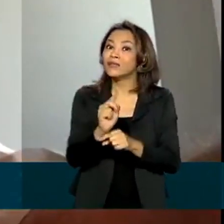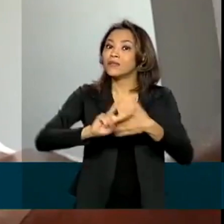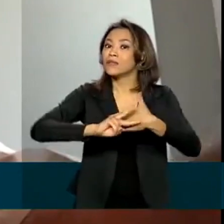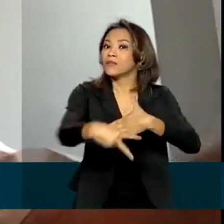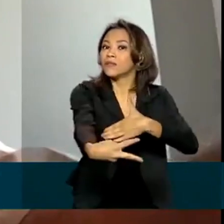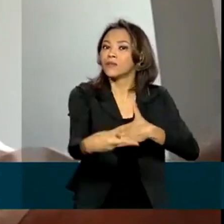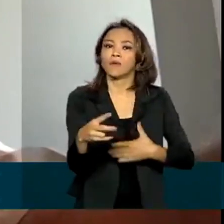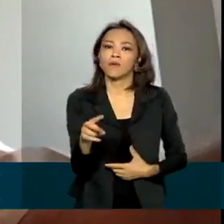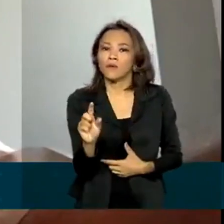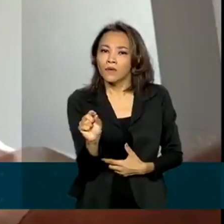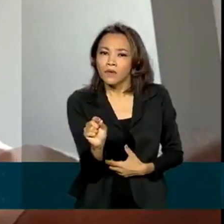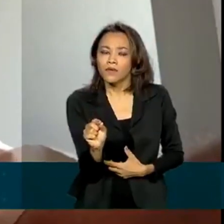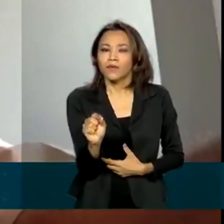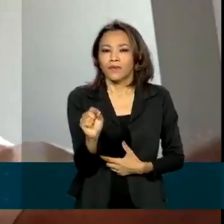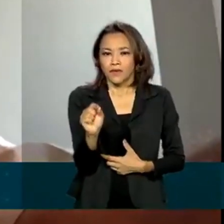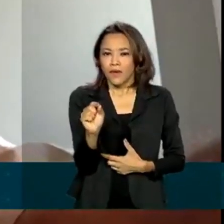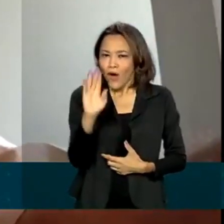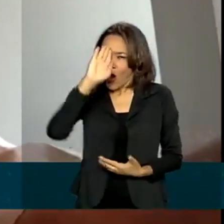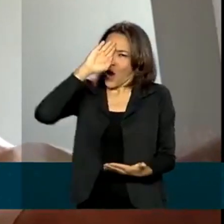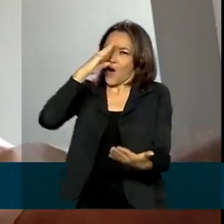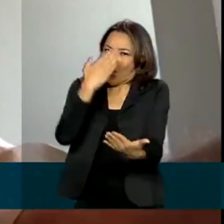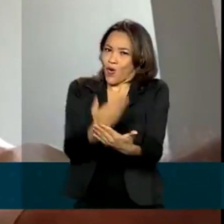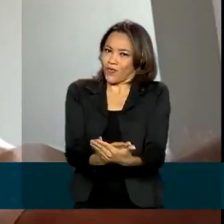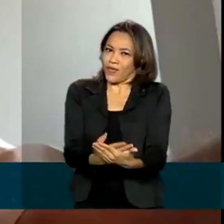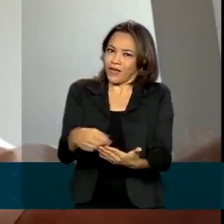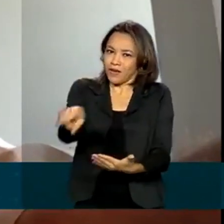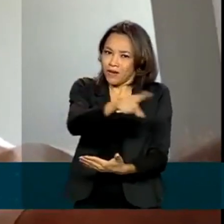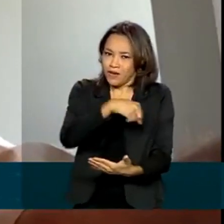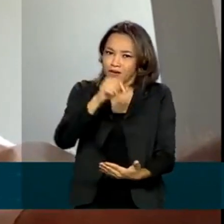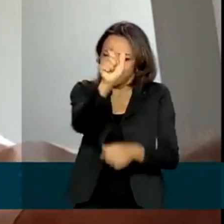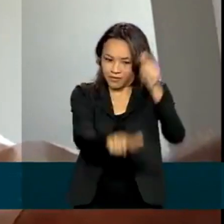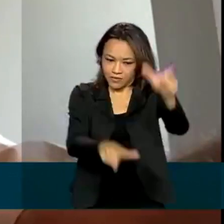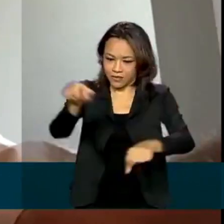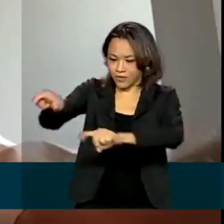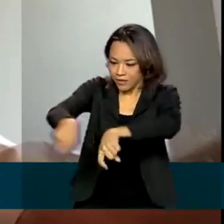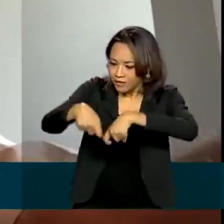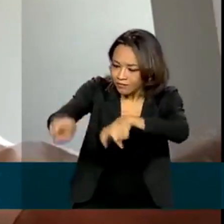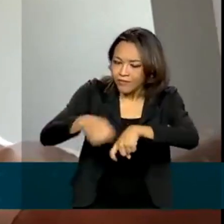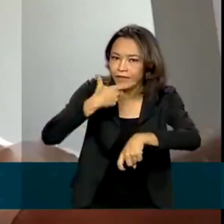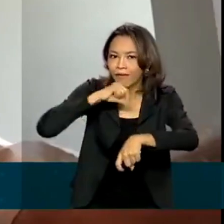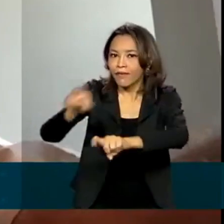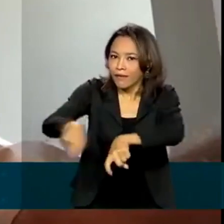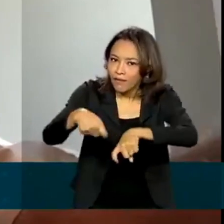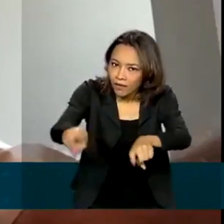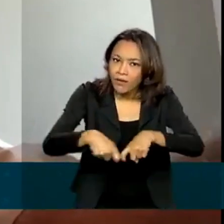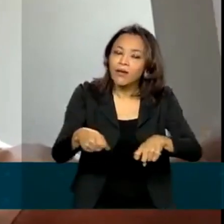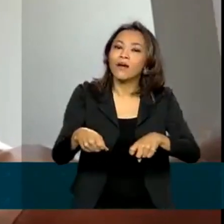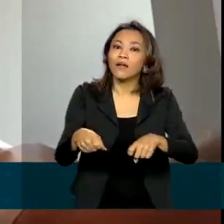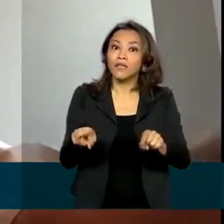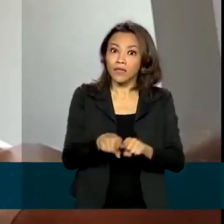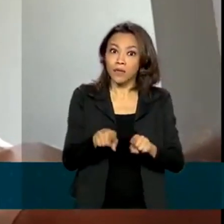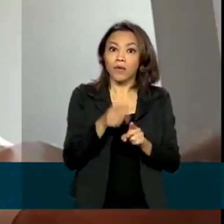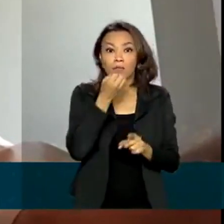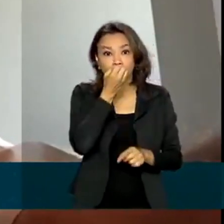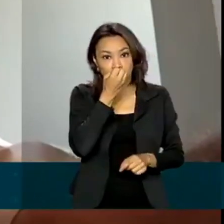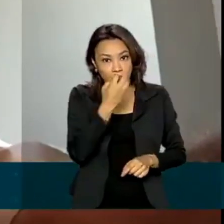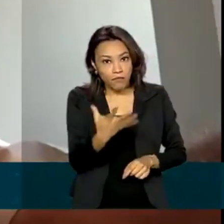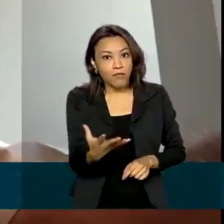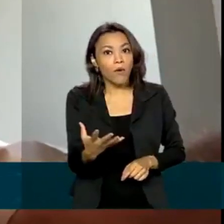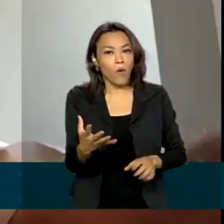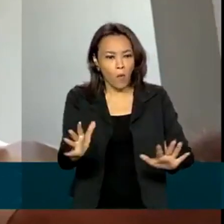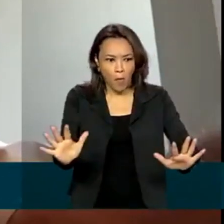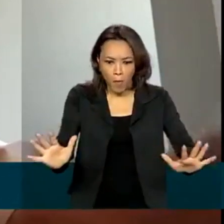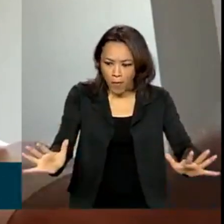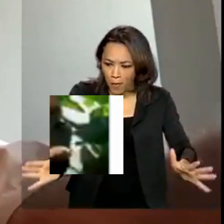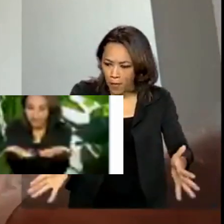o nível de confiança do produtor rural, bem como o bom desempenho da